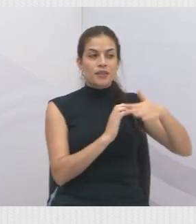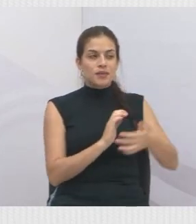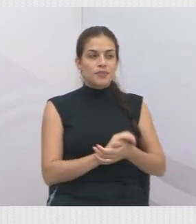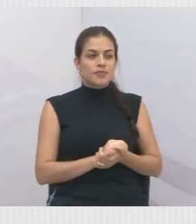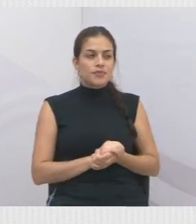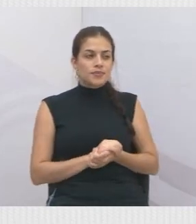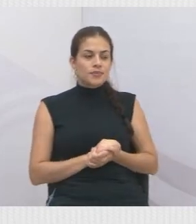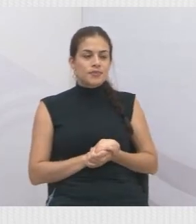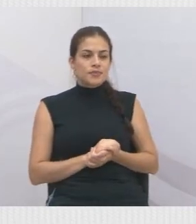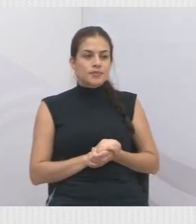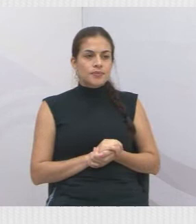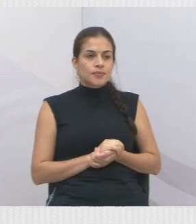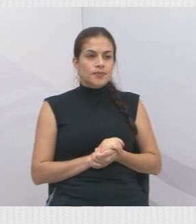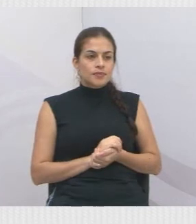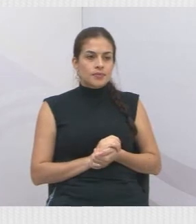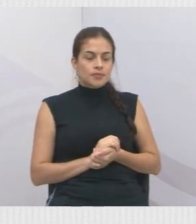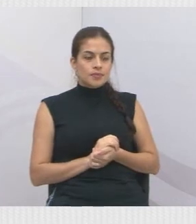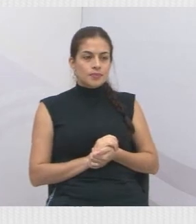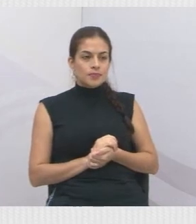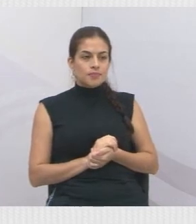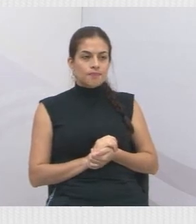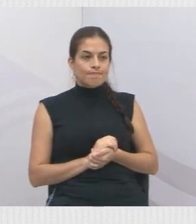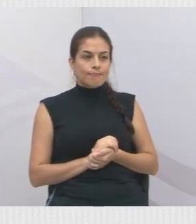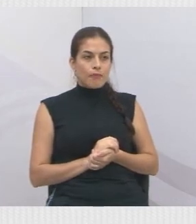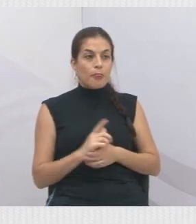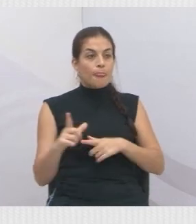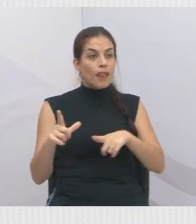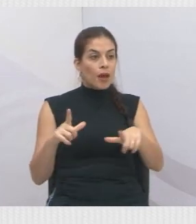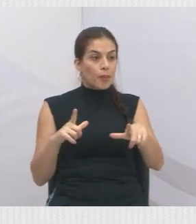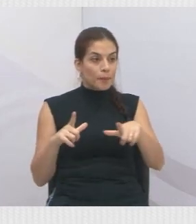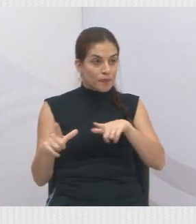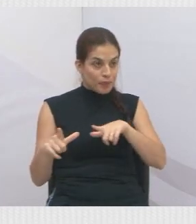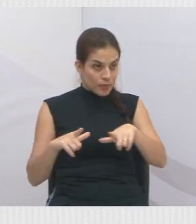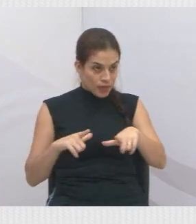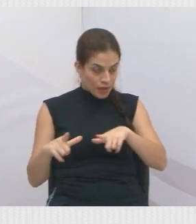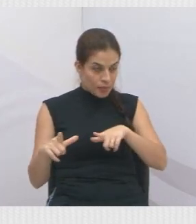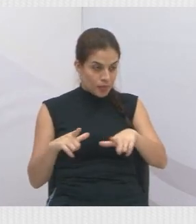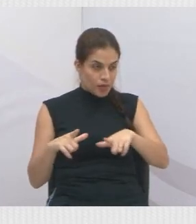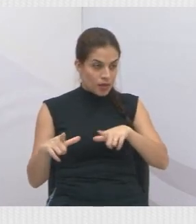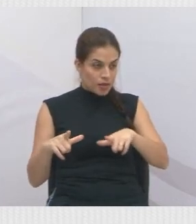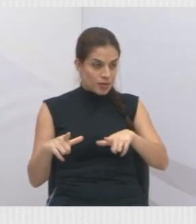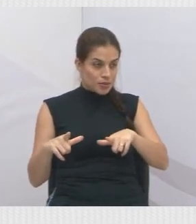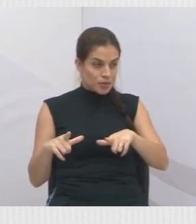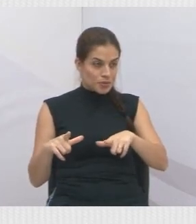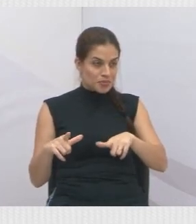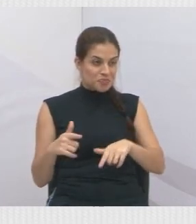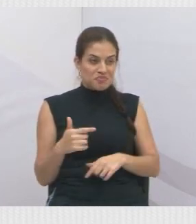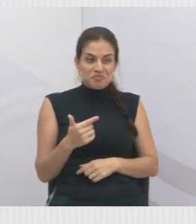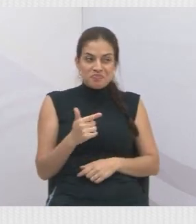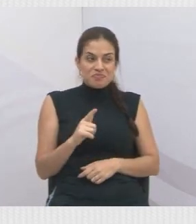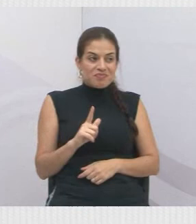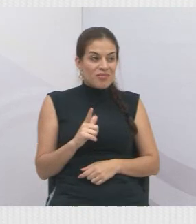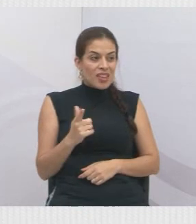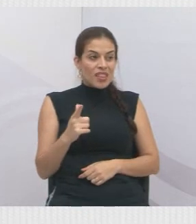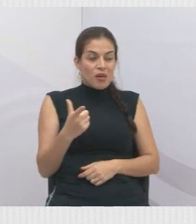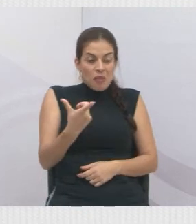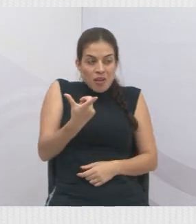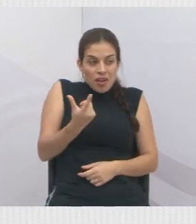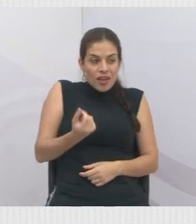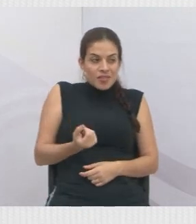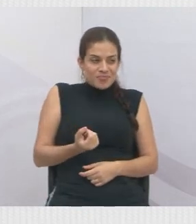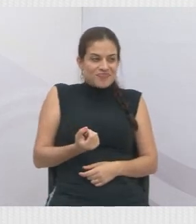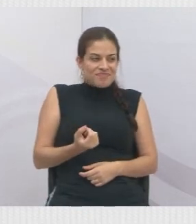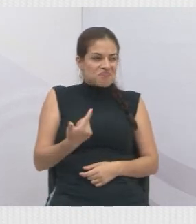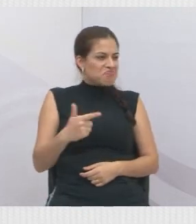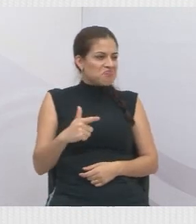empregado não receberá o seguro-desemprego, uma vez que há um acordo entre o empregado e o empregador, ele não terá